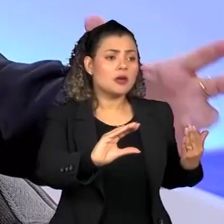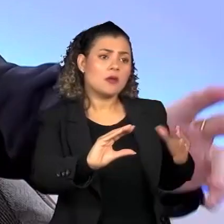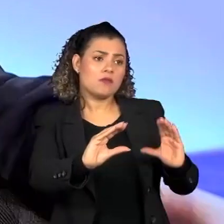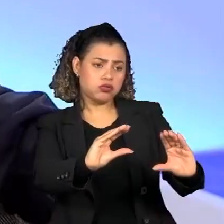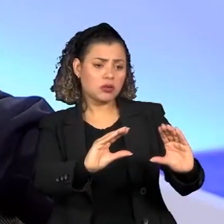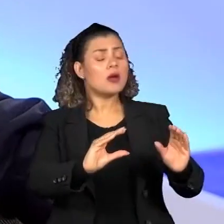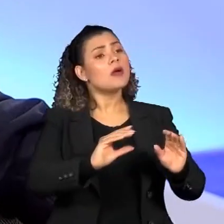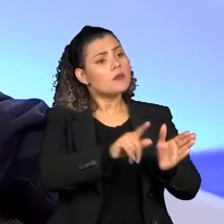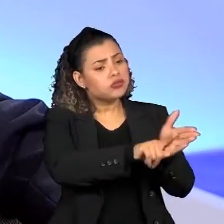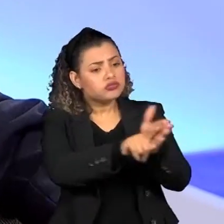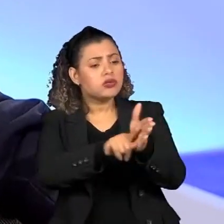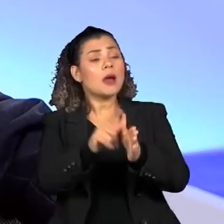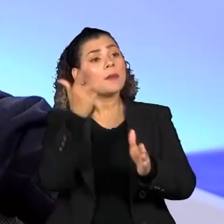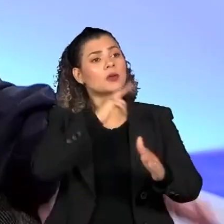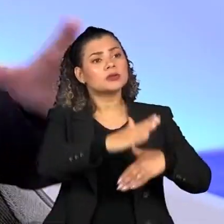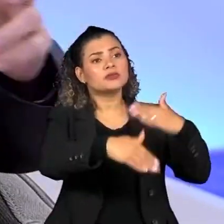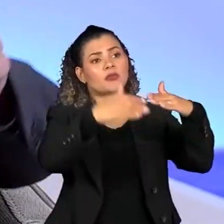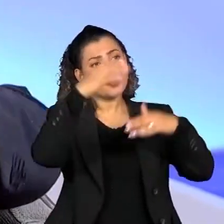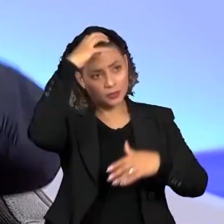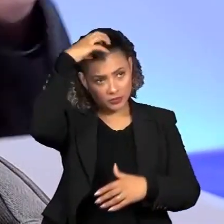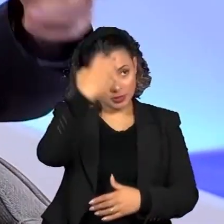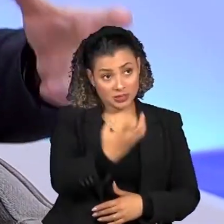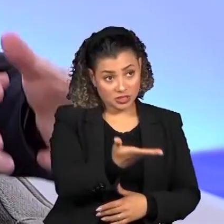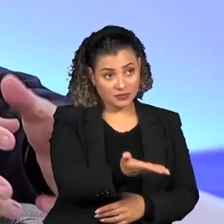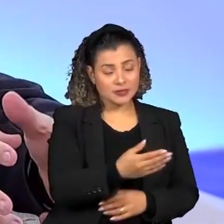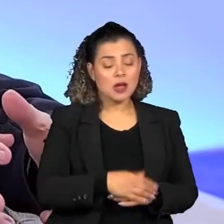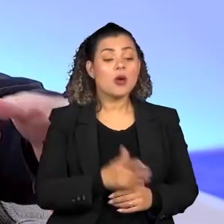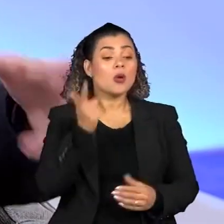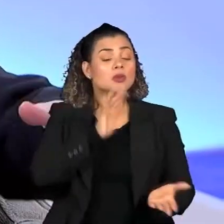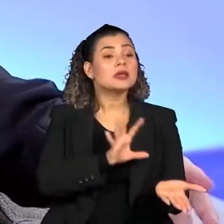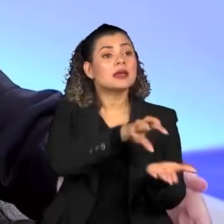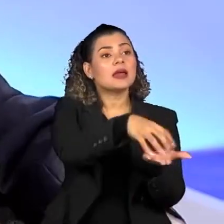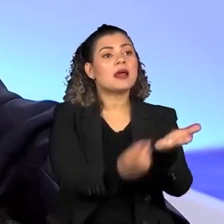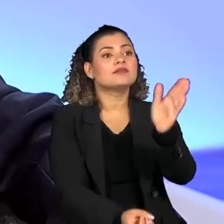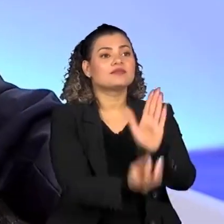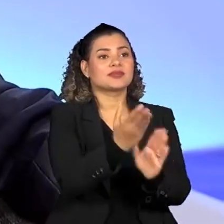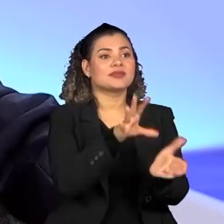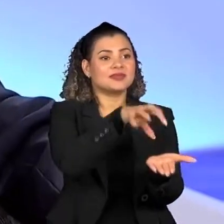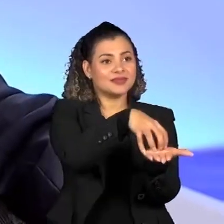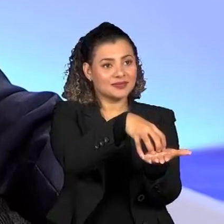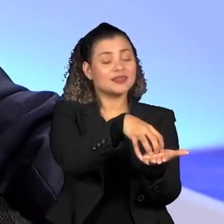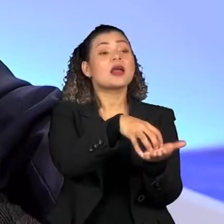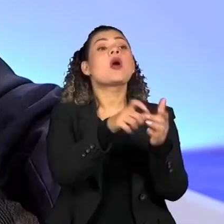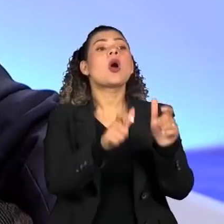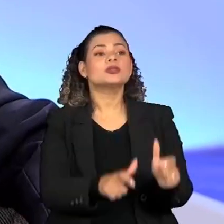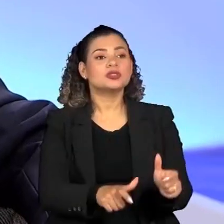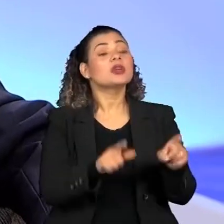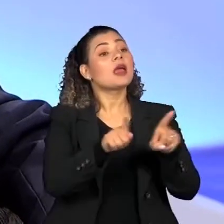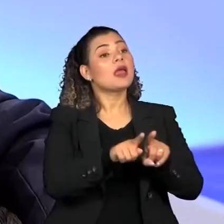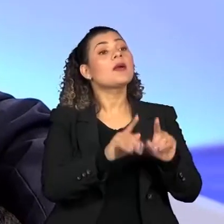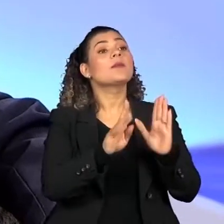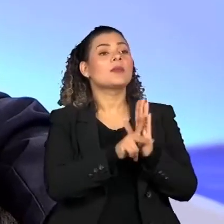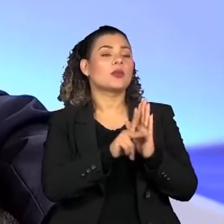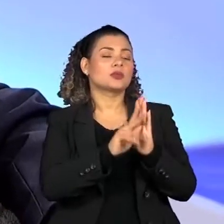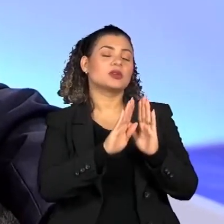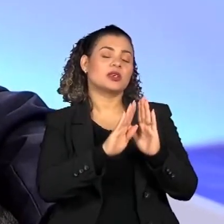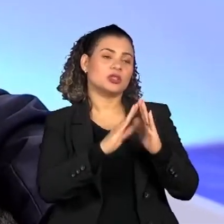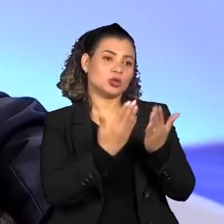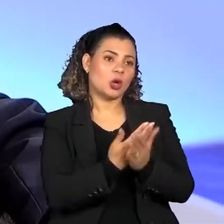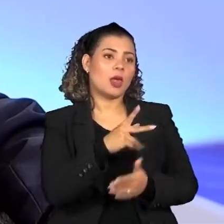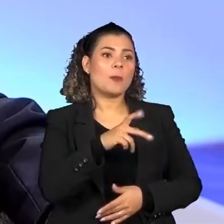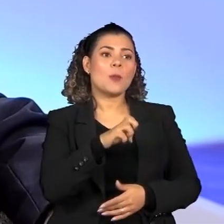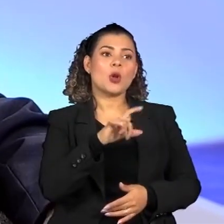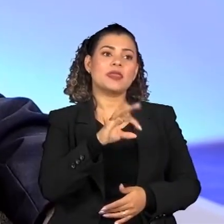desenvolvimento de inteligência artificial. E aí cria-se um centro, que neste caso está instalado na Escola Politécnica,